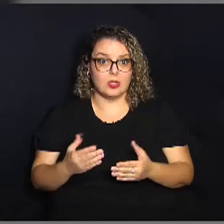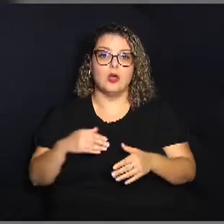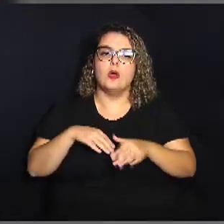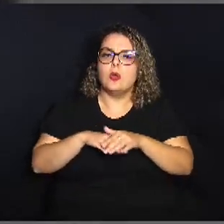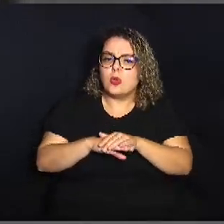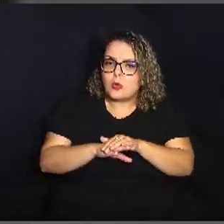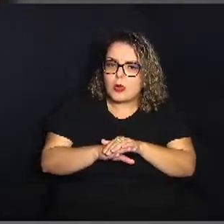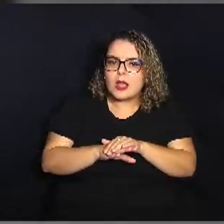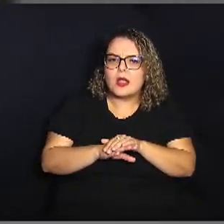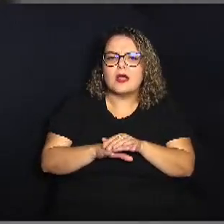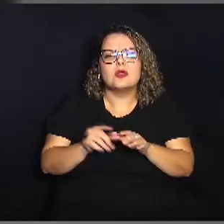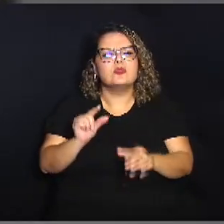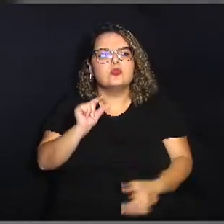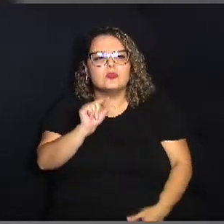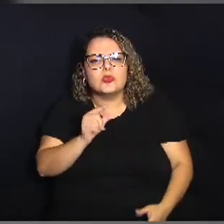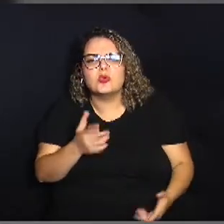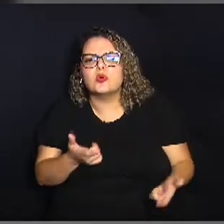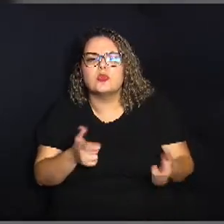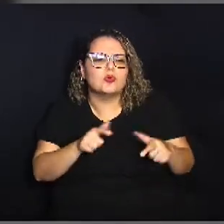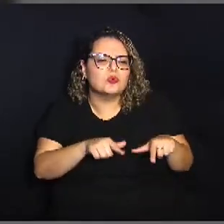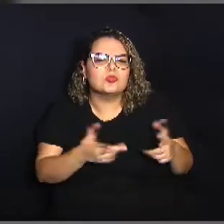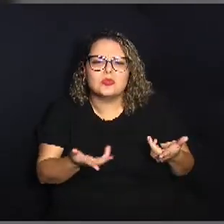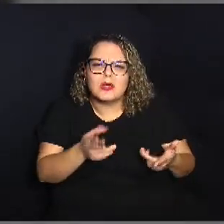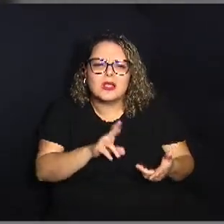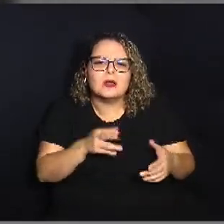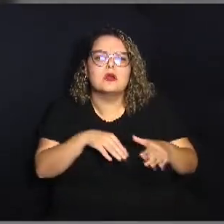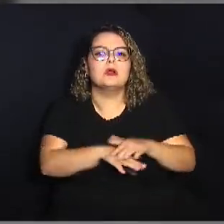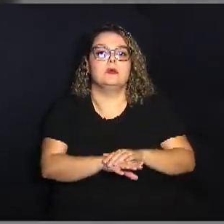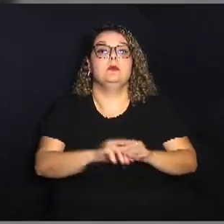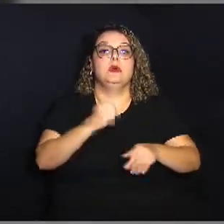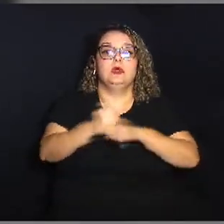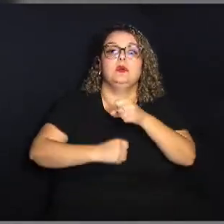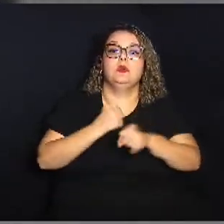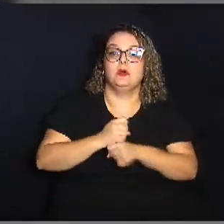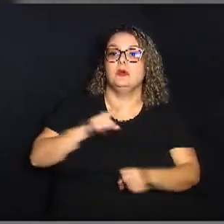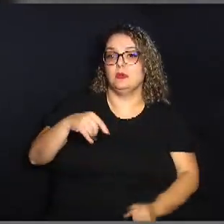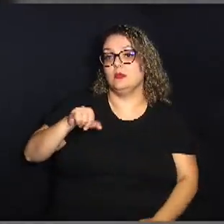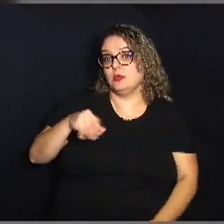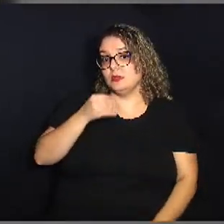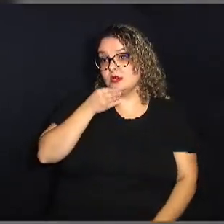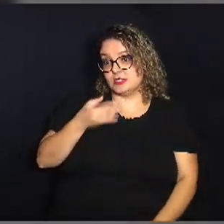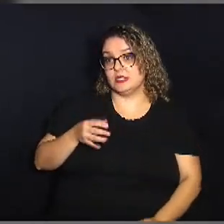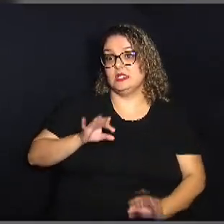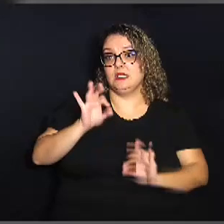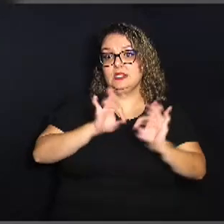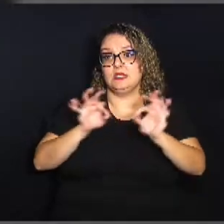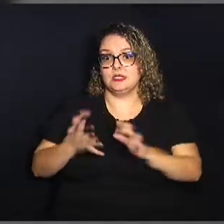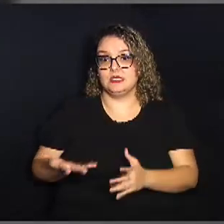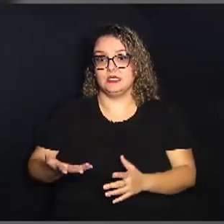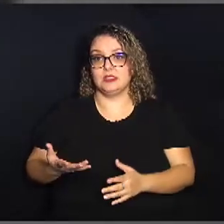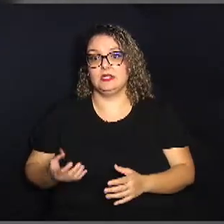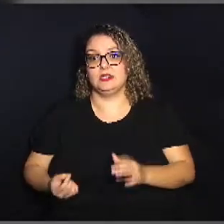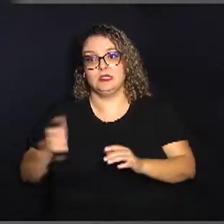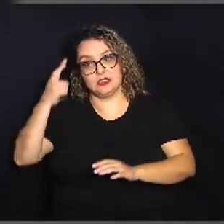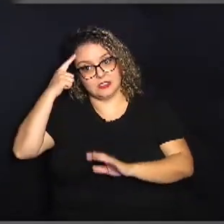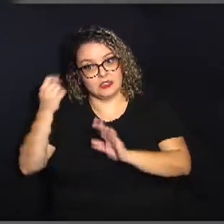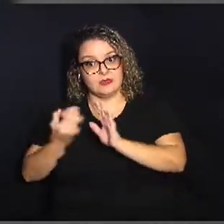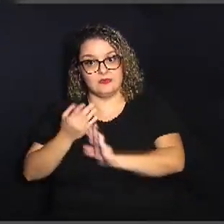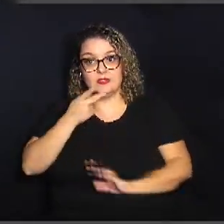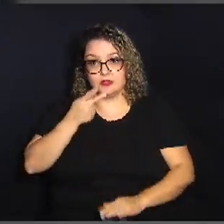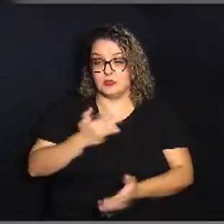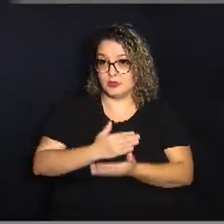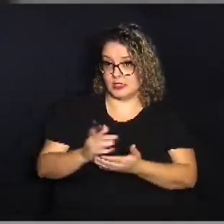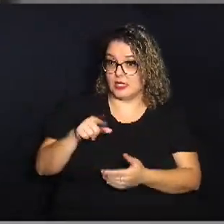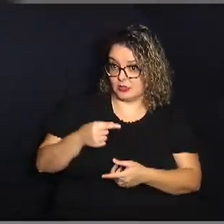não ocupa tanto espaço e deixa para o ano que vem na próxima festa poder reaproveitar essa decoração criativa que você falou no começo é uma